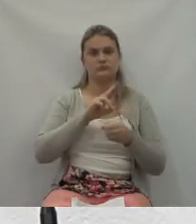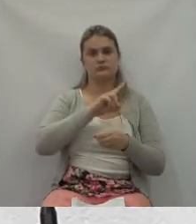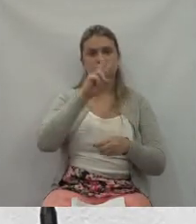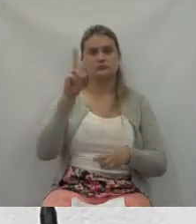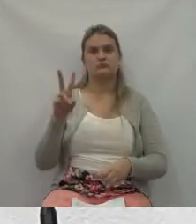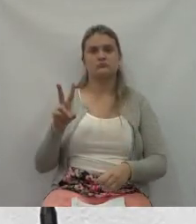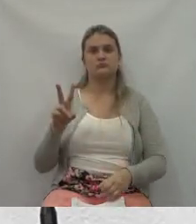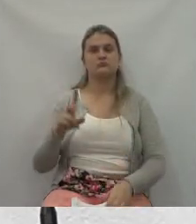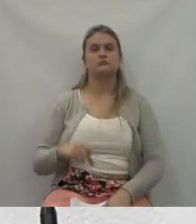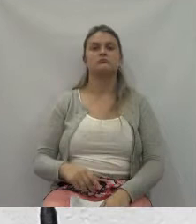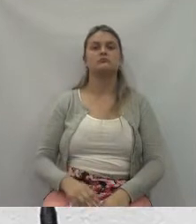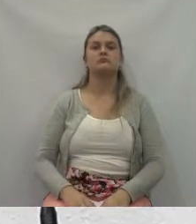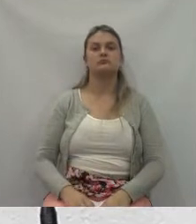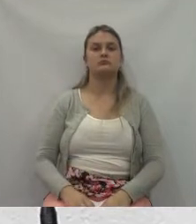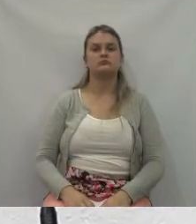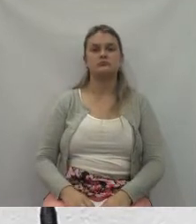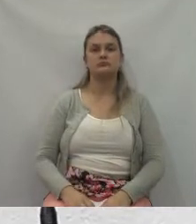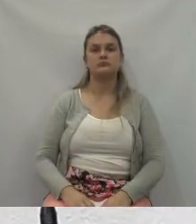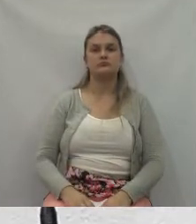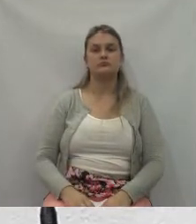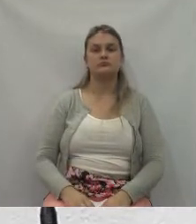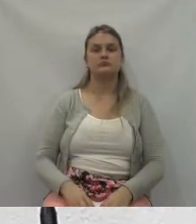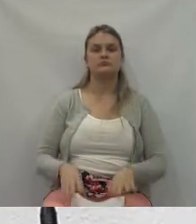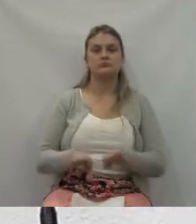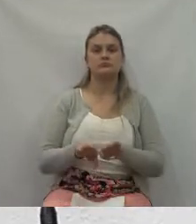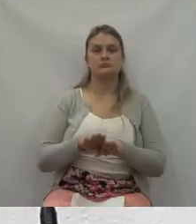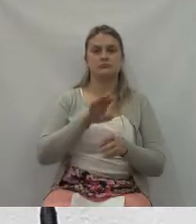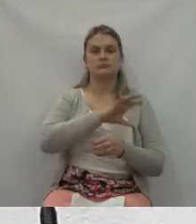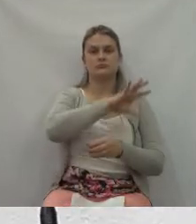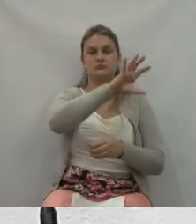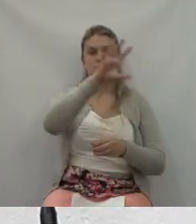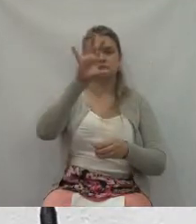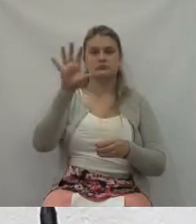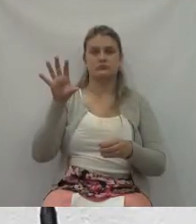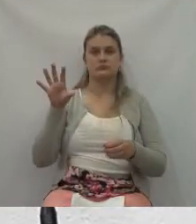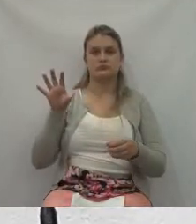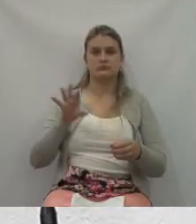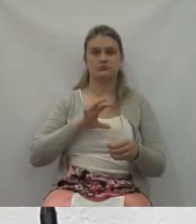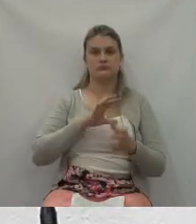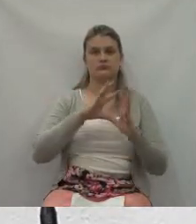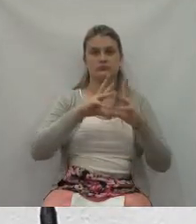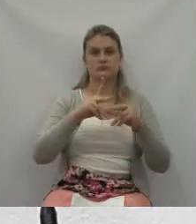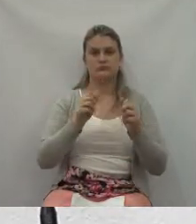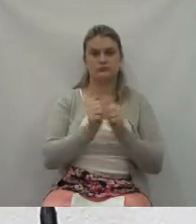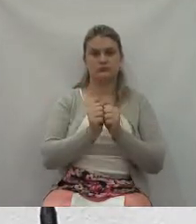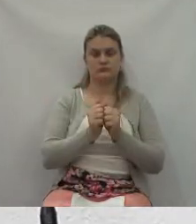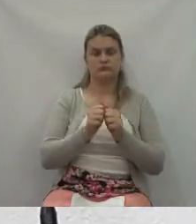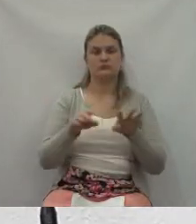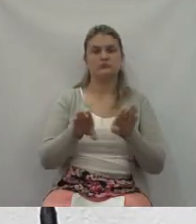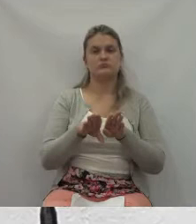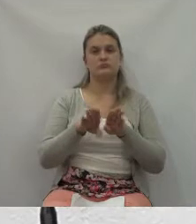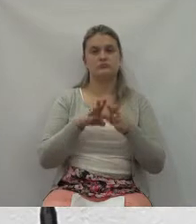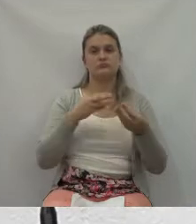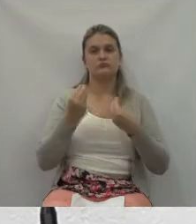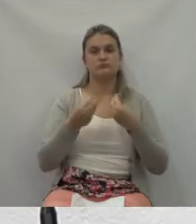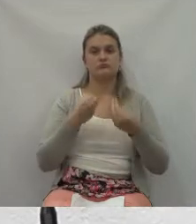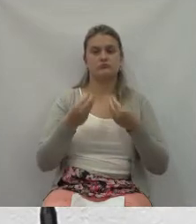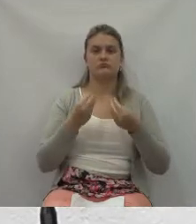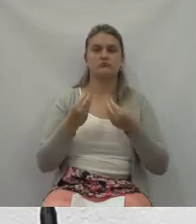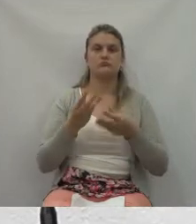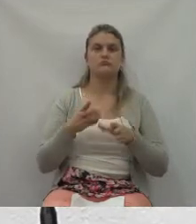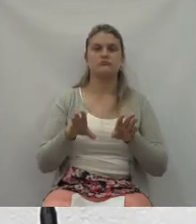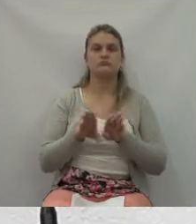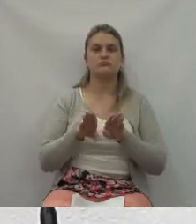e, na região de União da Vitória, na comarca, bem como na comarca de Malé.